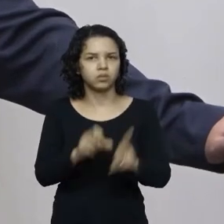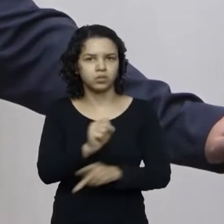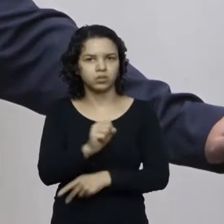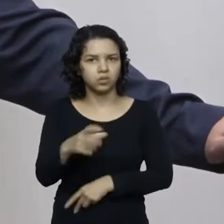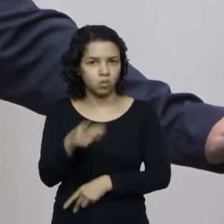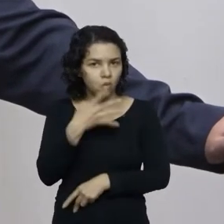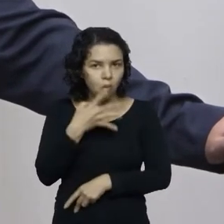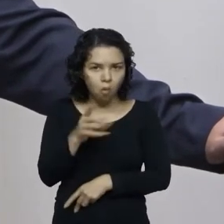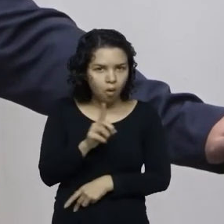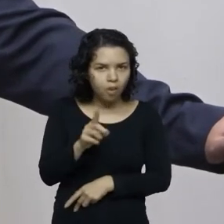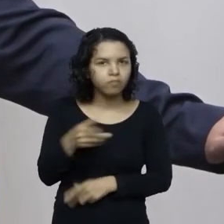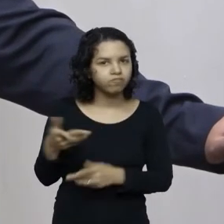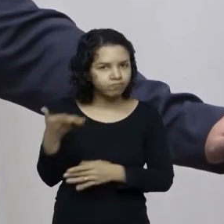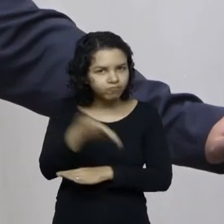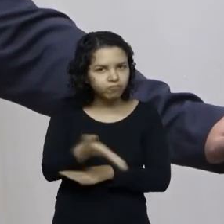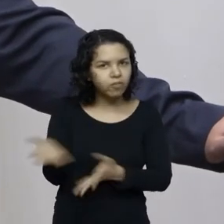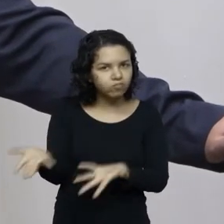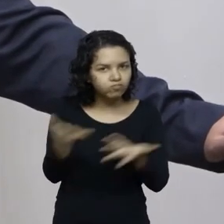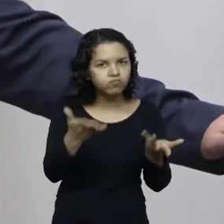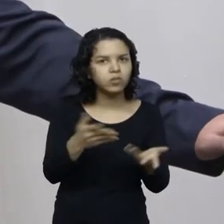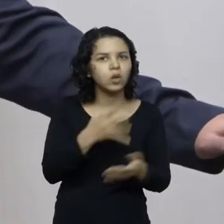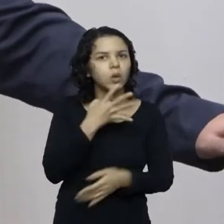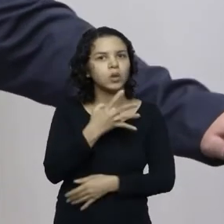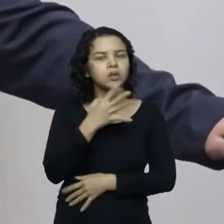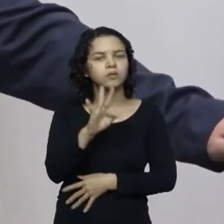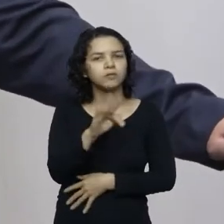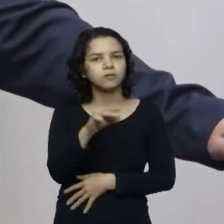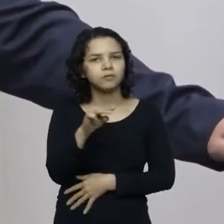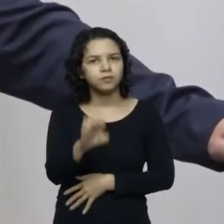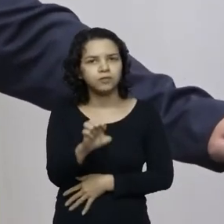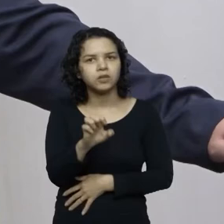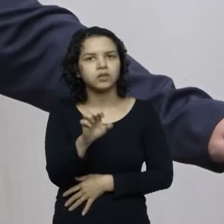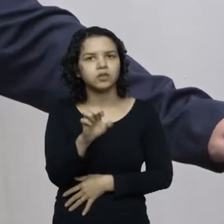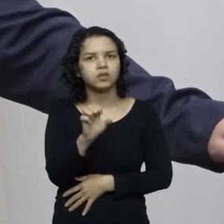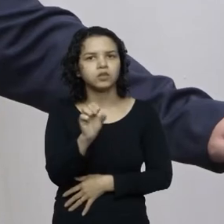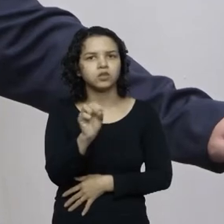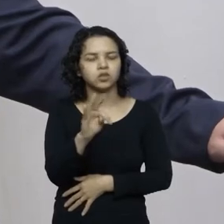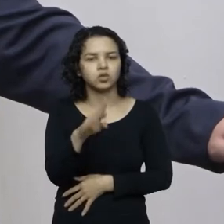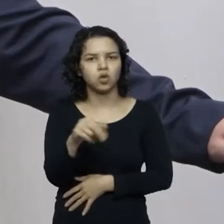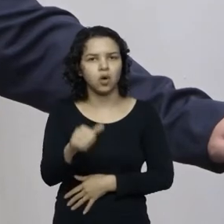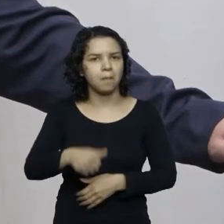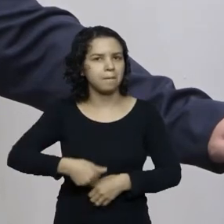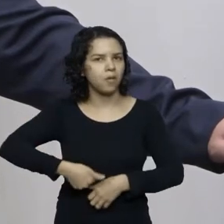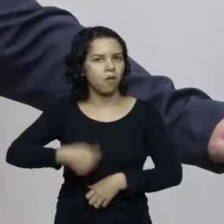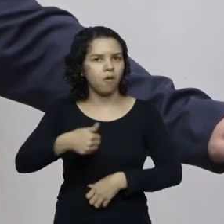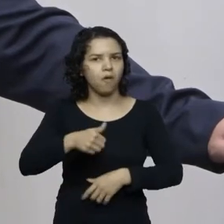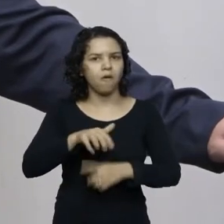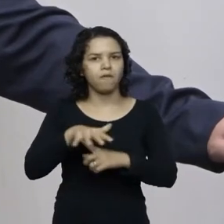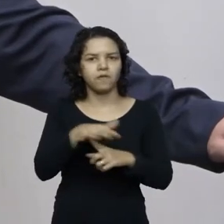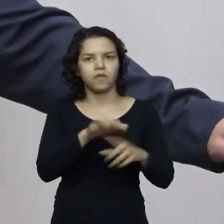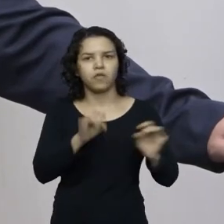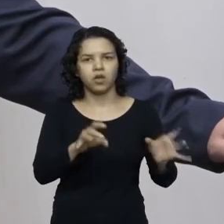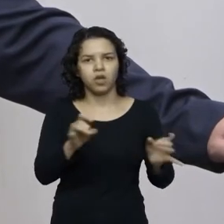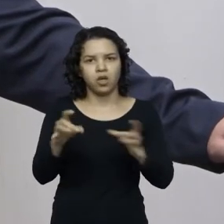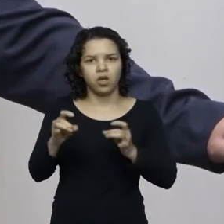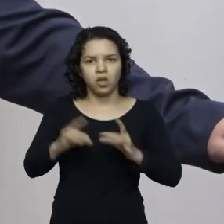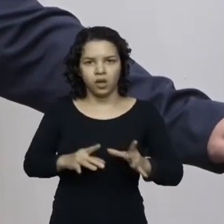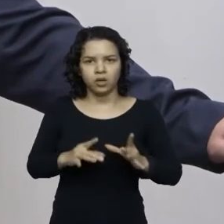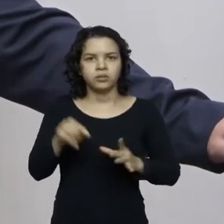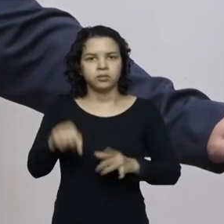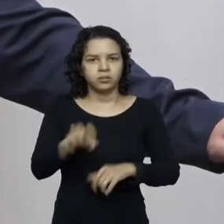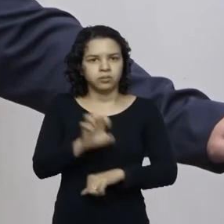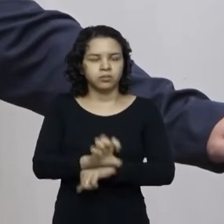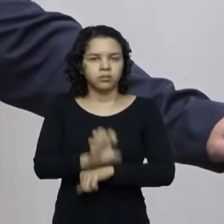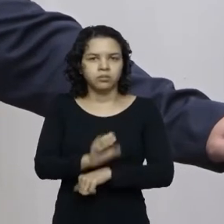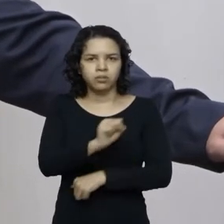essa região vá lá conhecer a Feistoc está lá a maior feira de imóveis do Brasil está aqui no estado de Santa Catarina